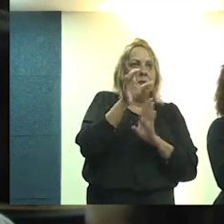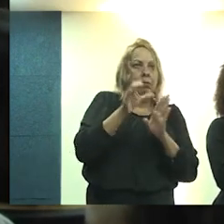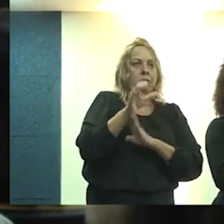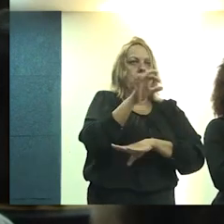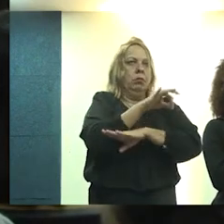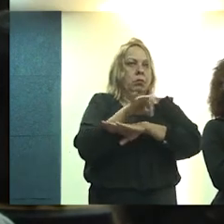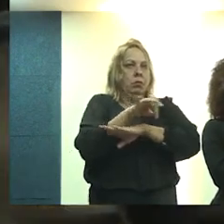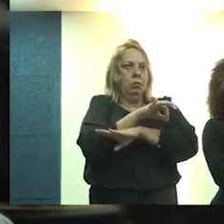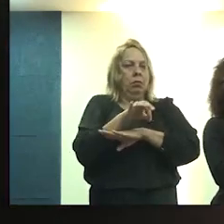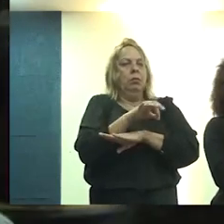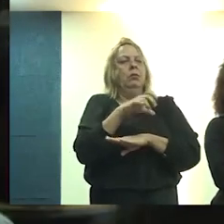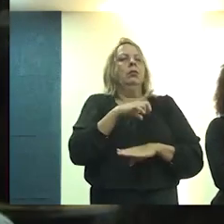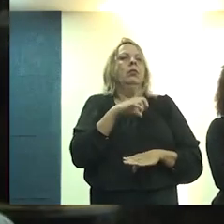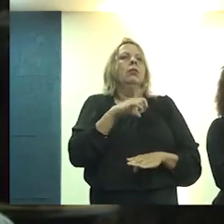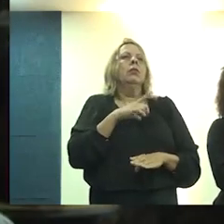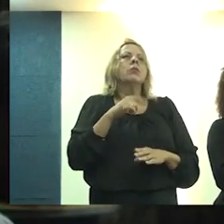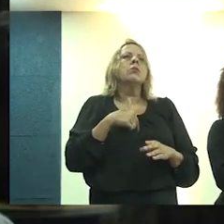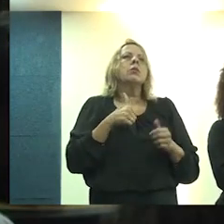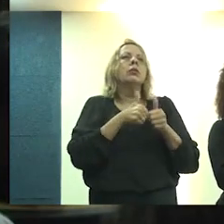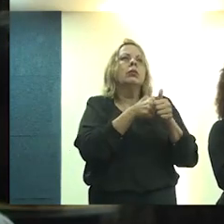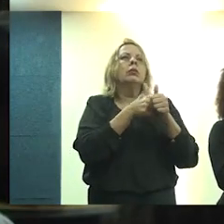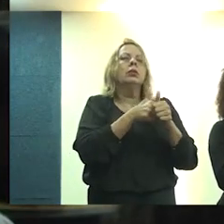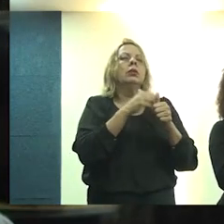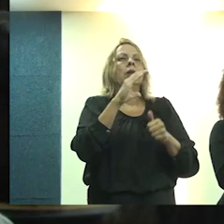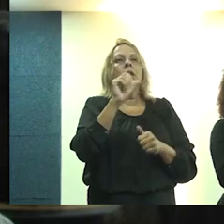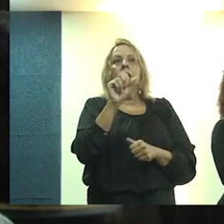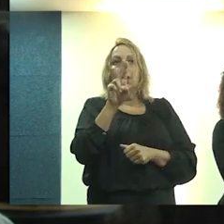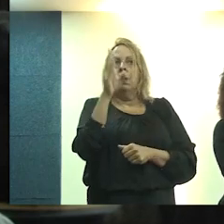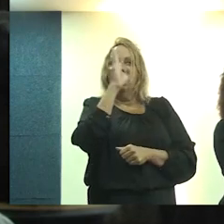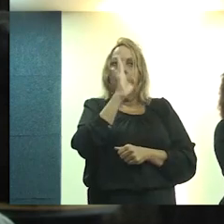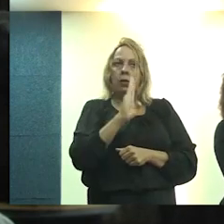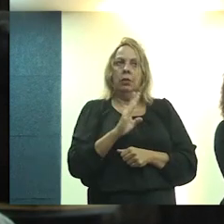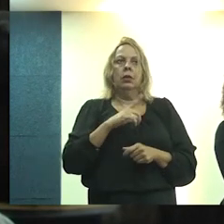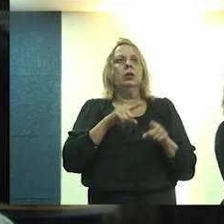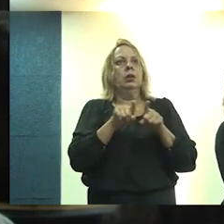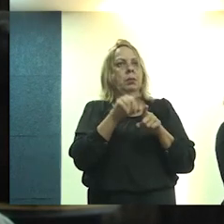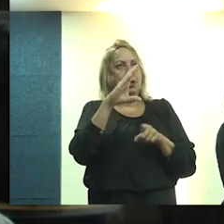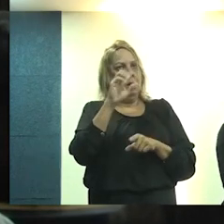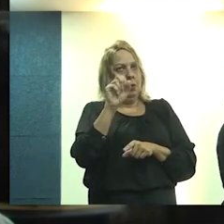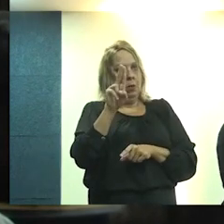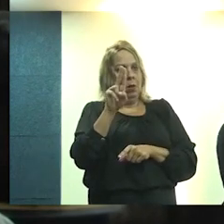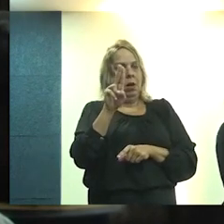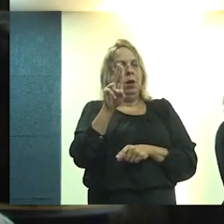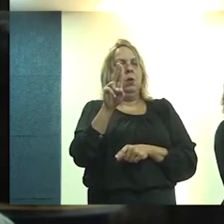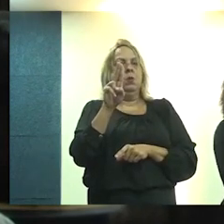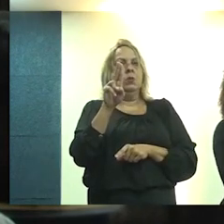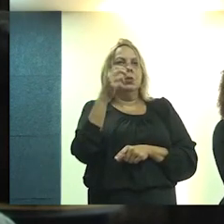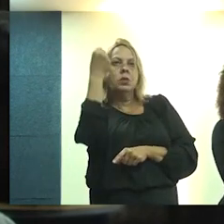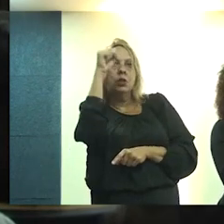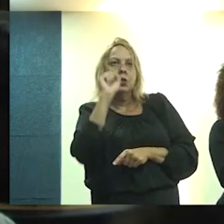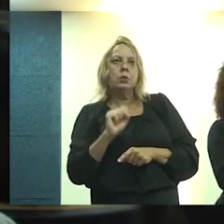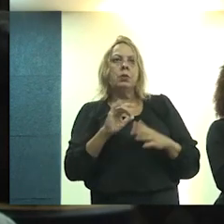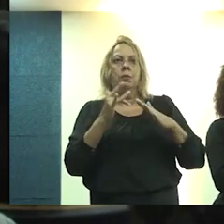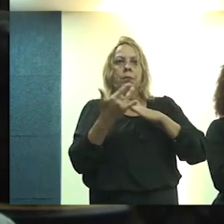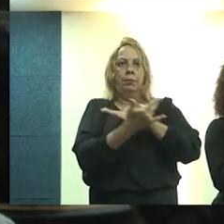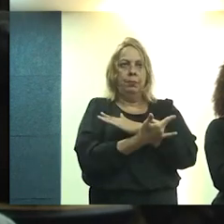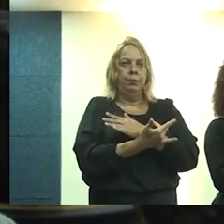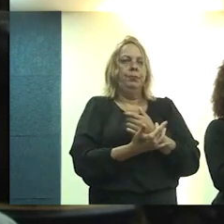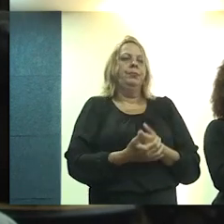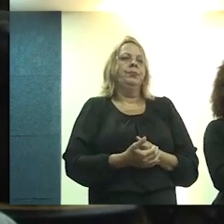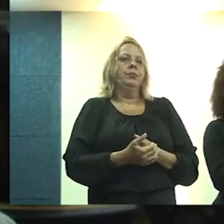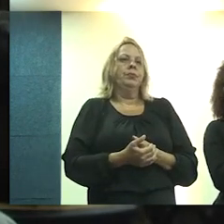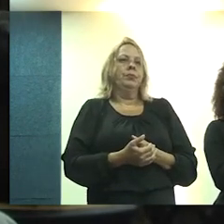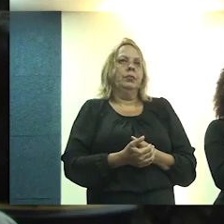Conselho de Arquitetura e Urbanismo, sigam o CAU Brasil e o CAU Sergipe nas mídias. Informamos